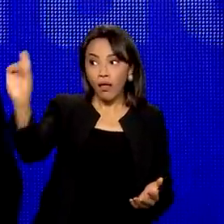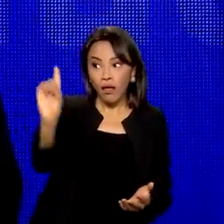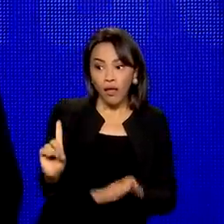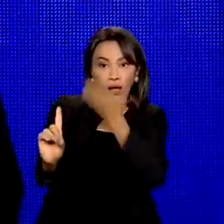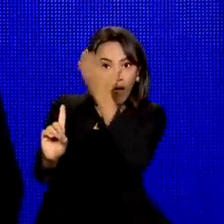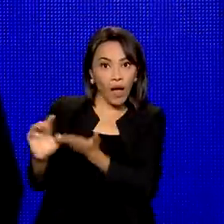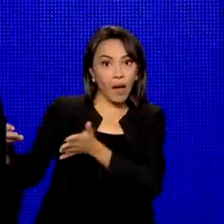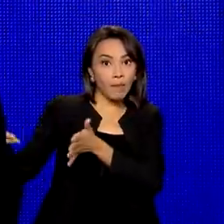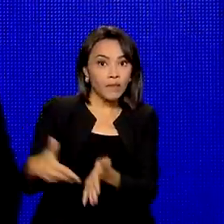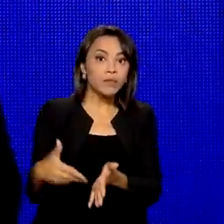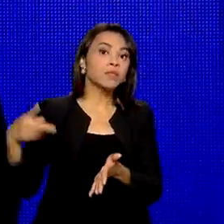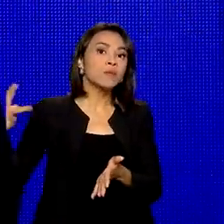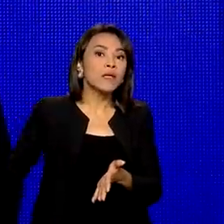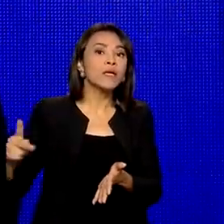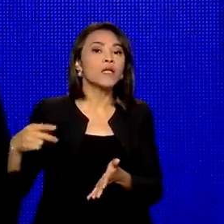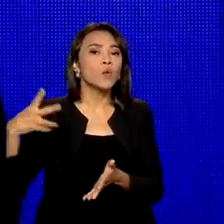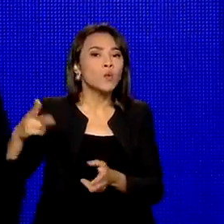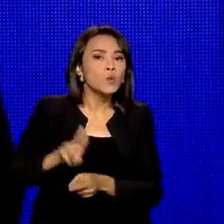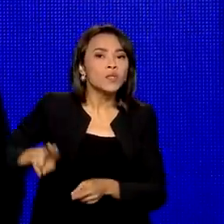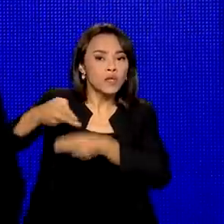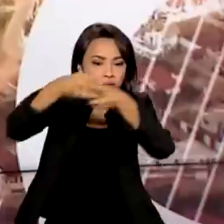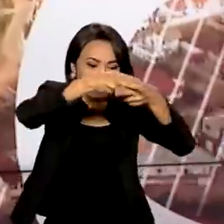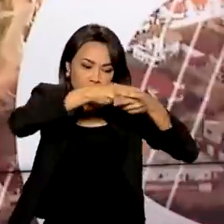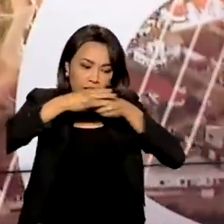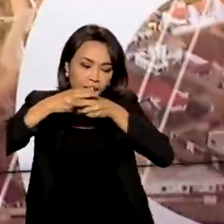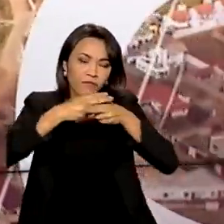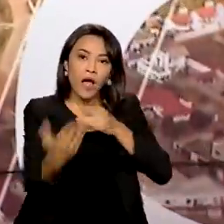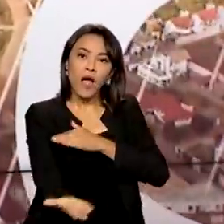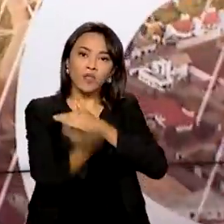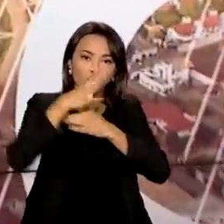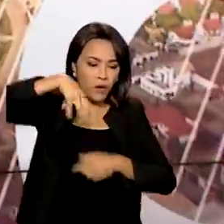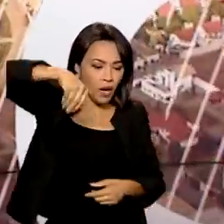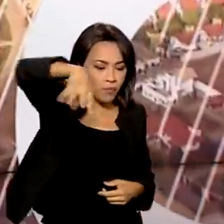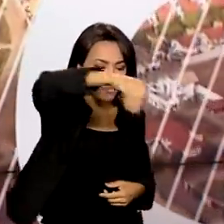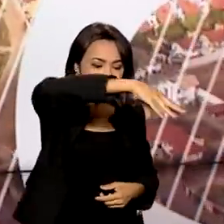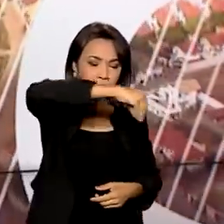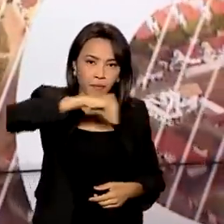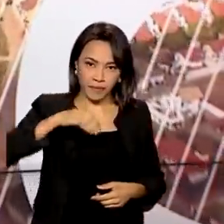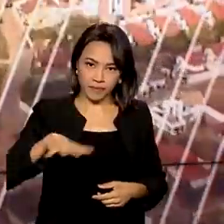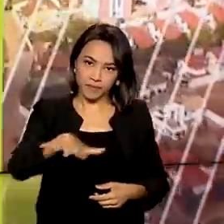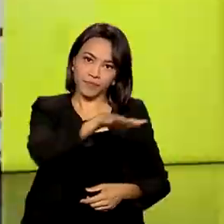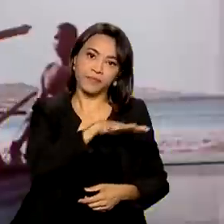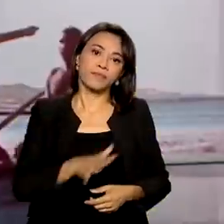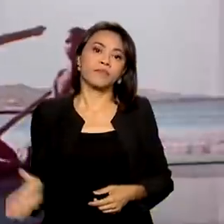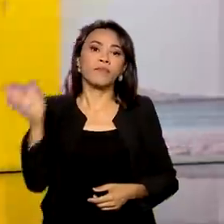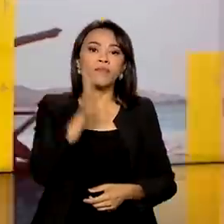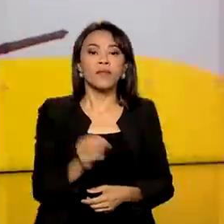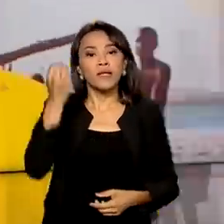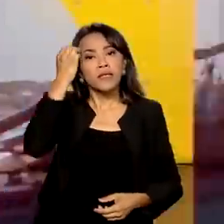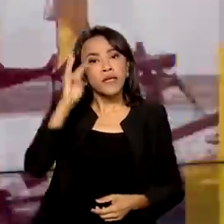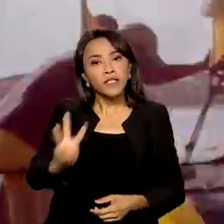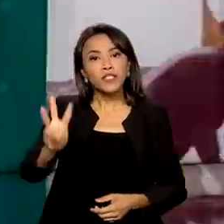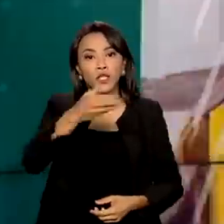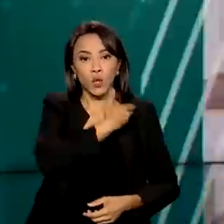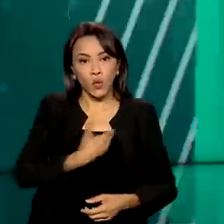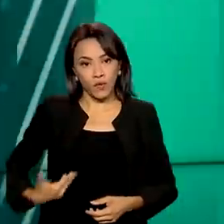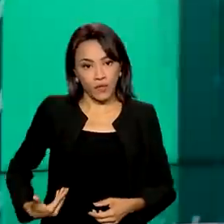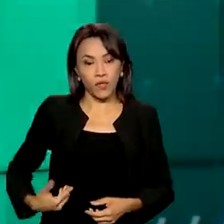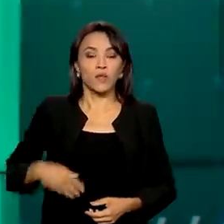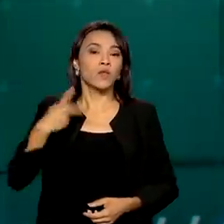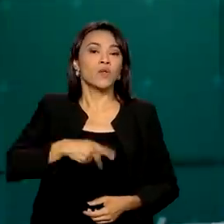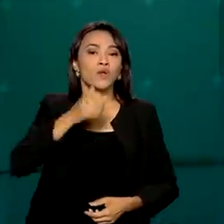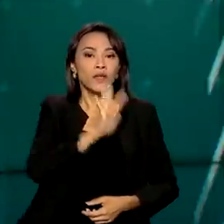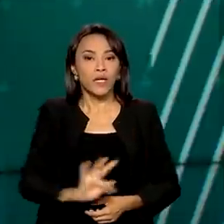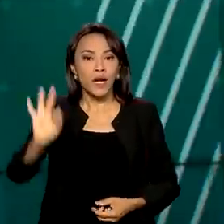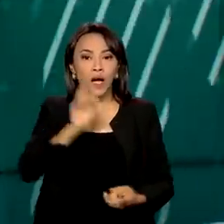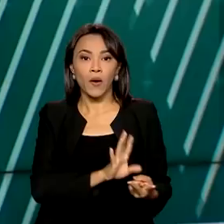satélites, para nos ajudar a preservá-lo. Durante três dias, representantes do governo federal, presidentes de empresas